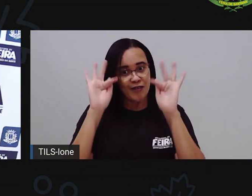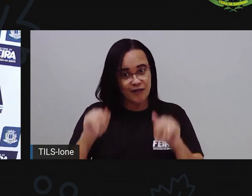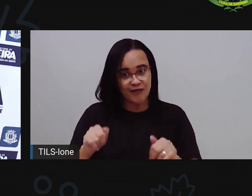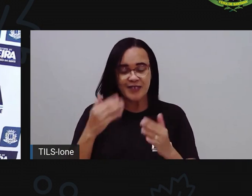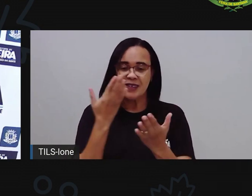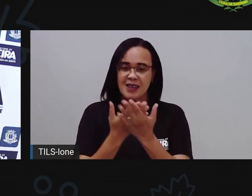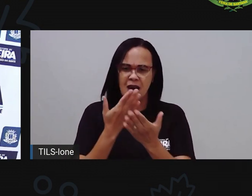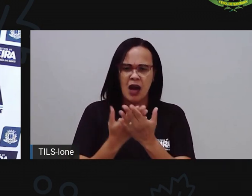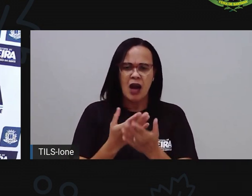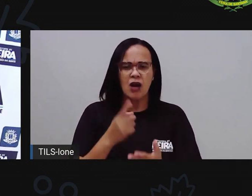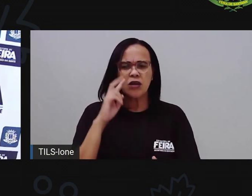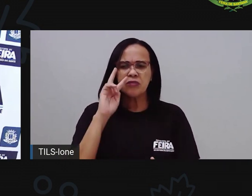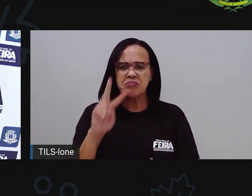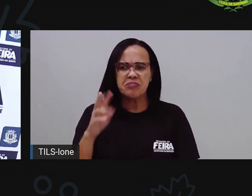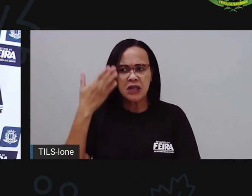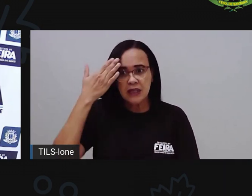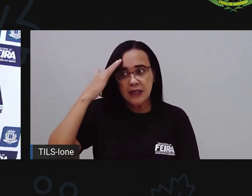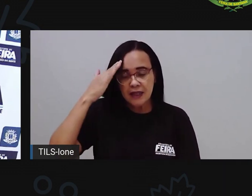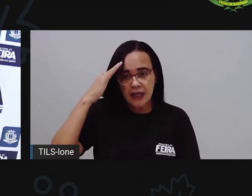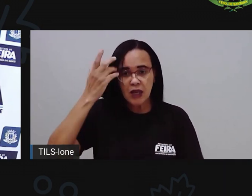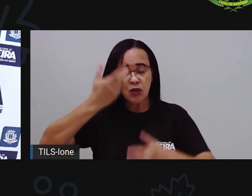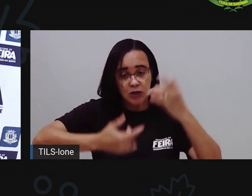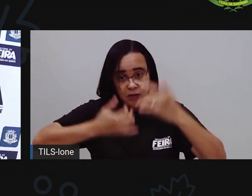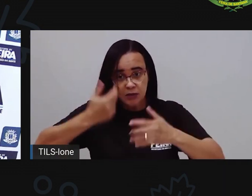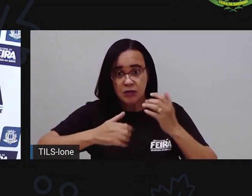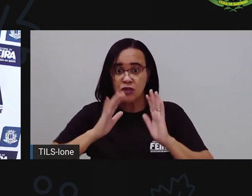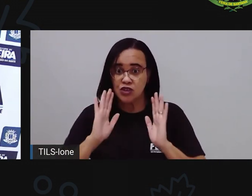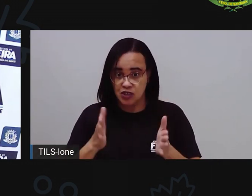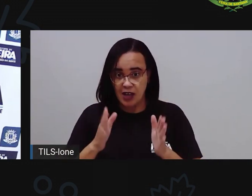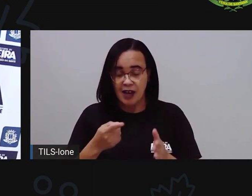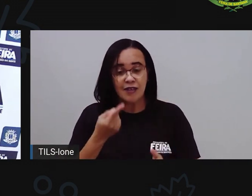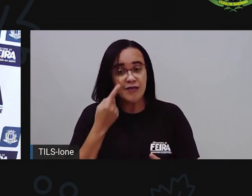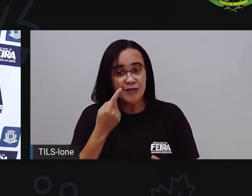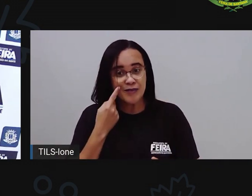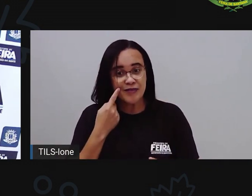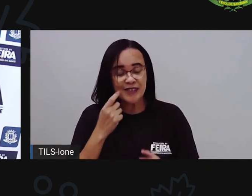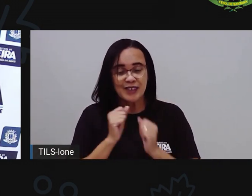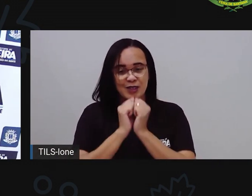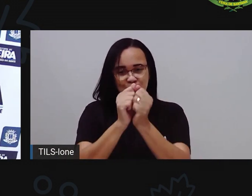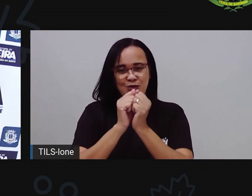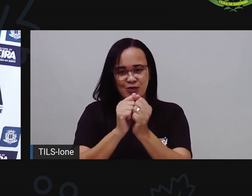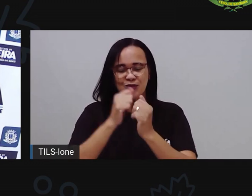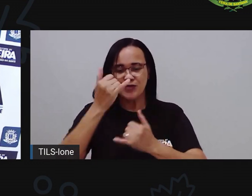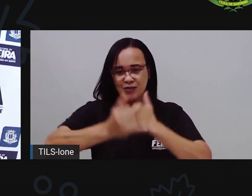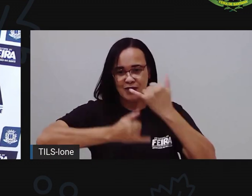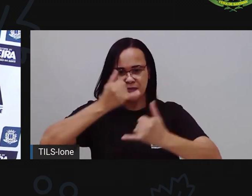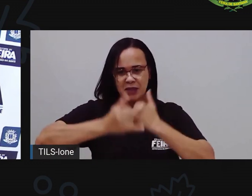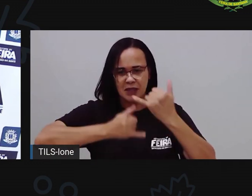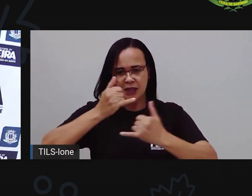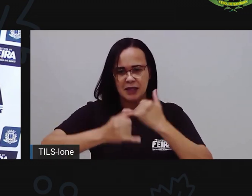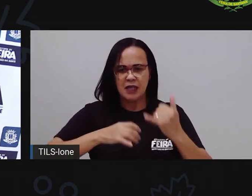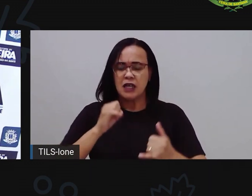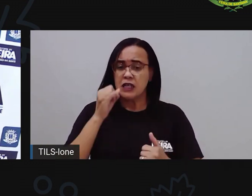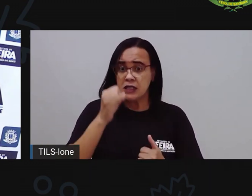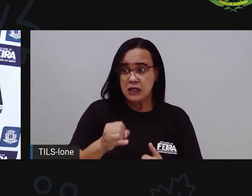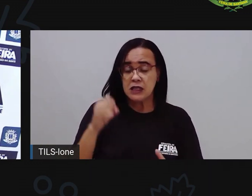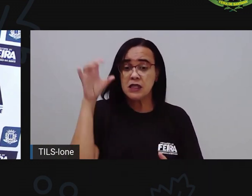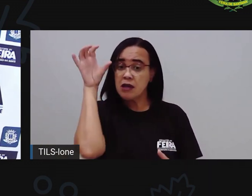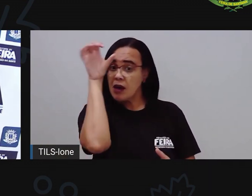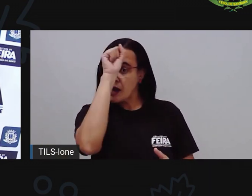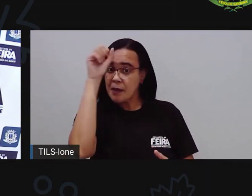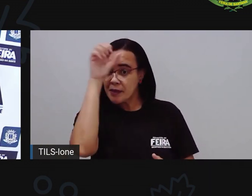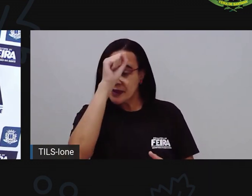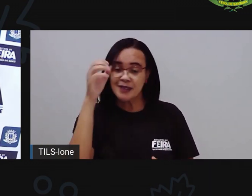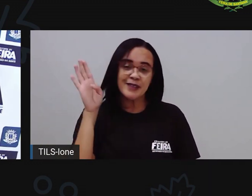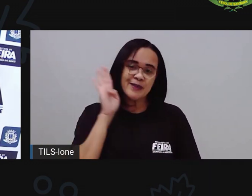jogo, tá certo? Para a gente conferir, né, se a gente aprendeu tudo direitinho, tá bom? De uma forma bem